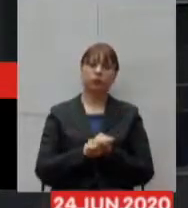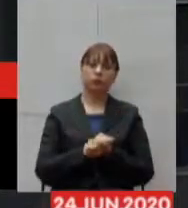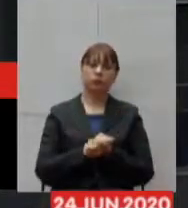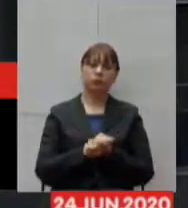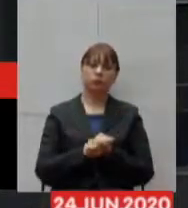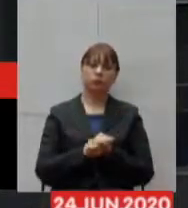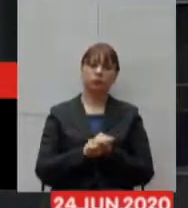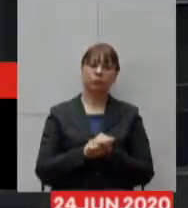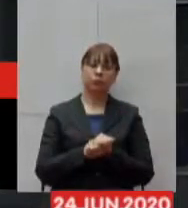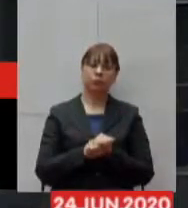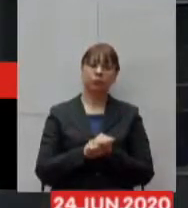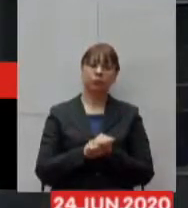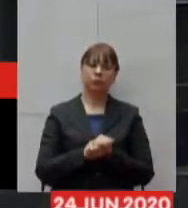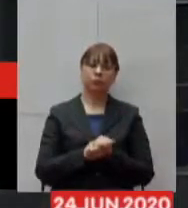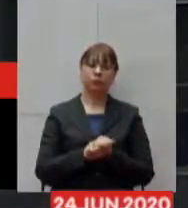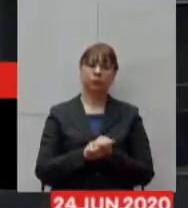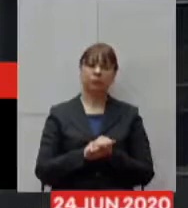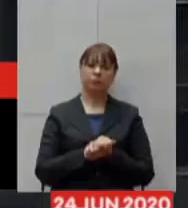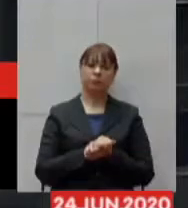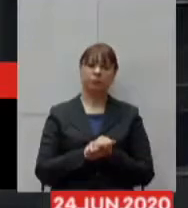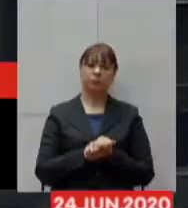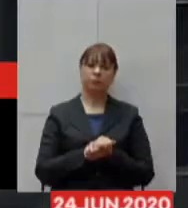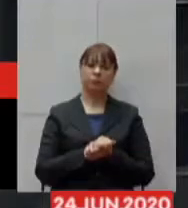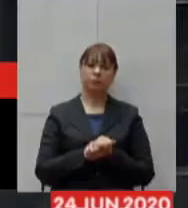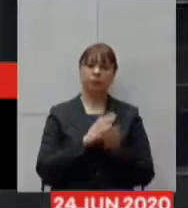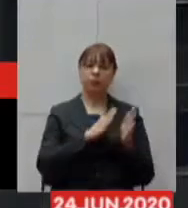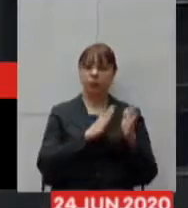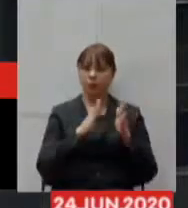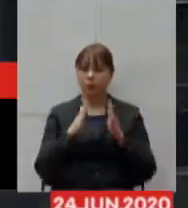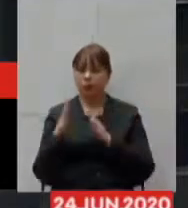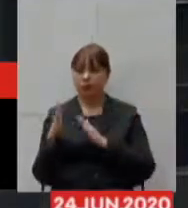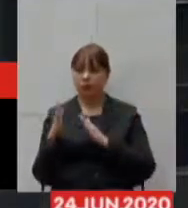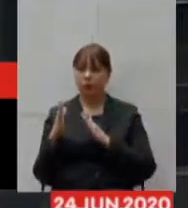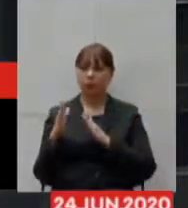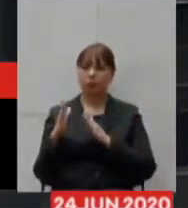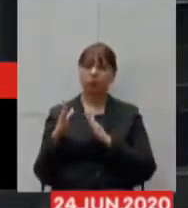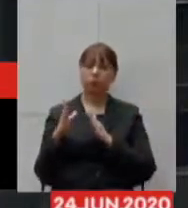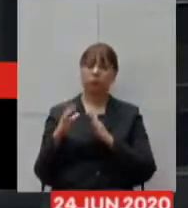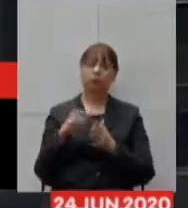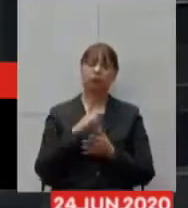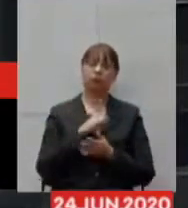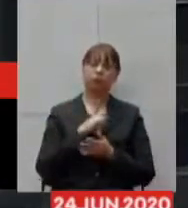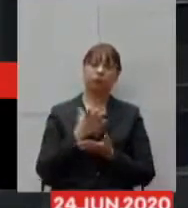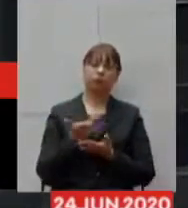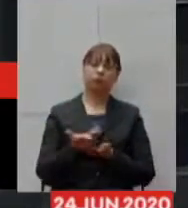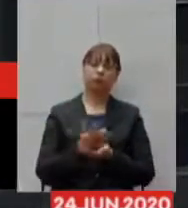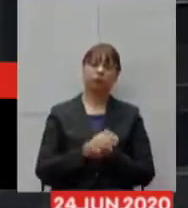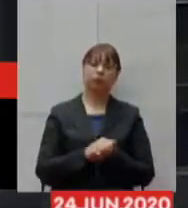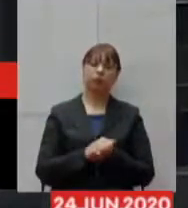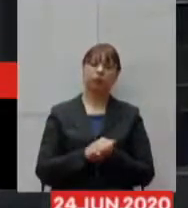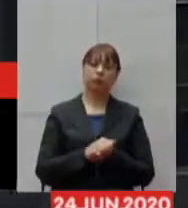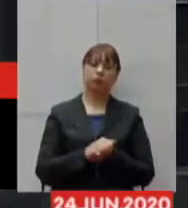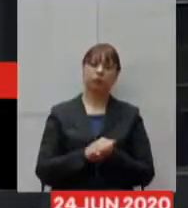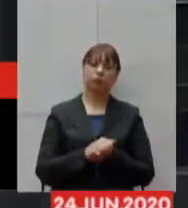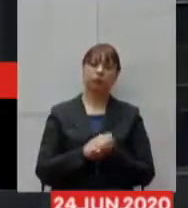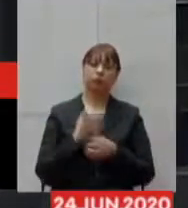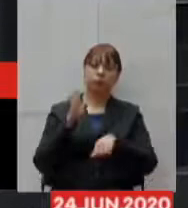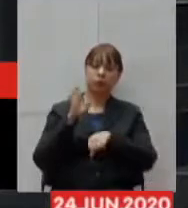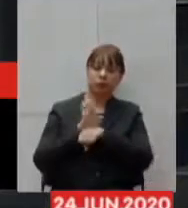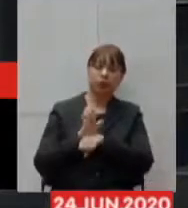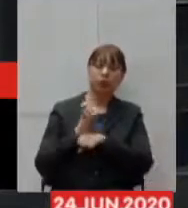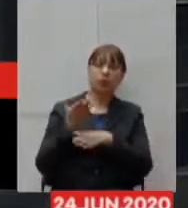afetada pelo trabalho do Estado, que conseguiu o